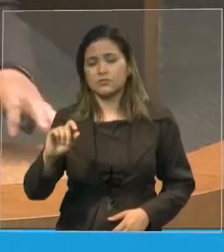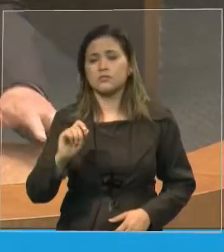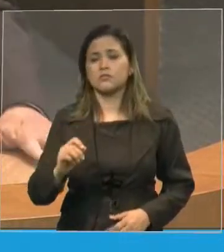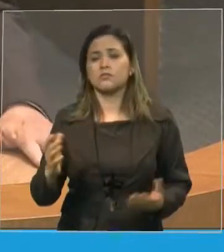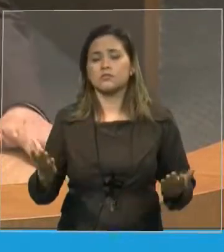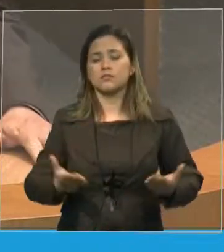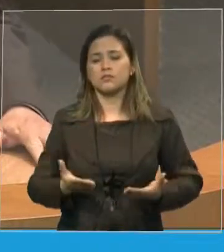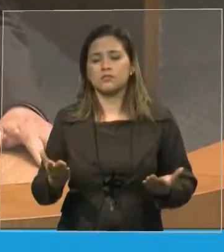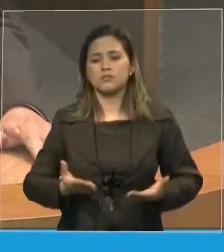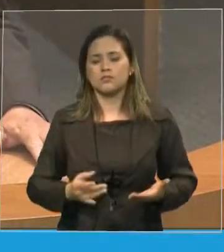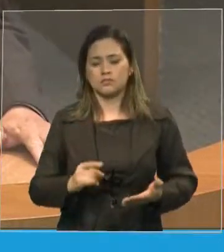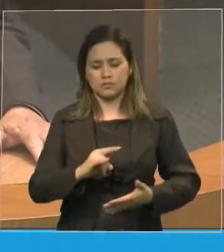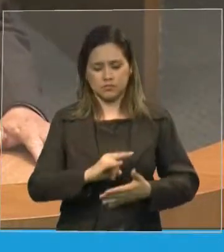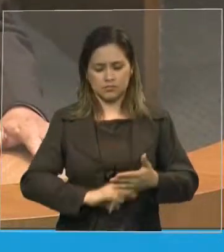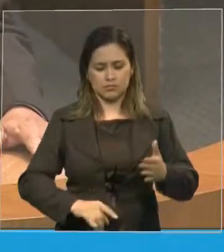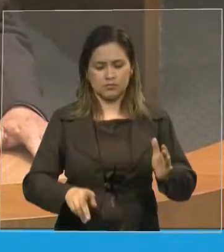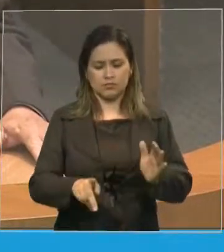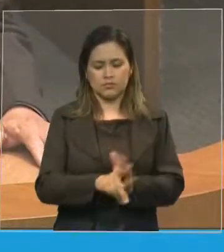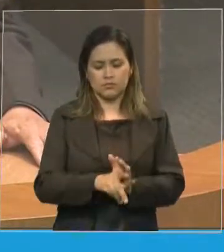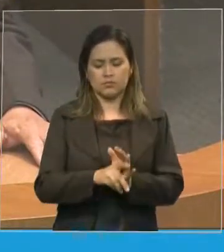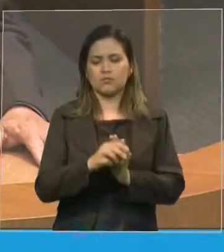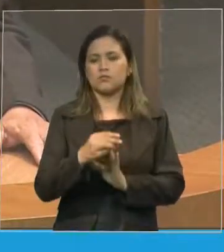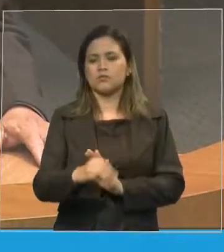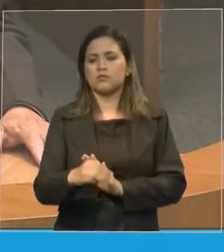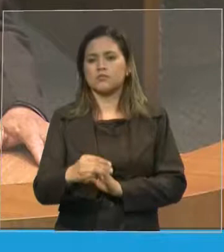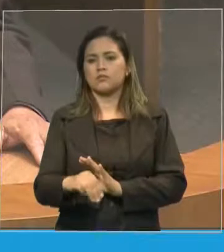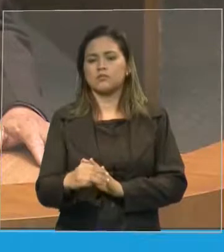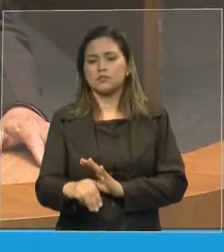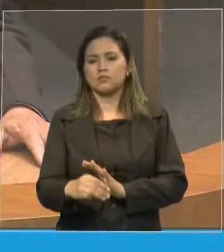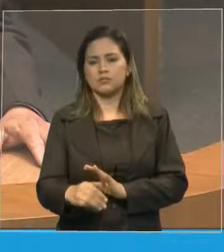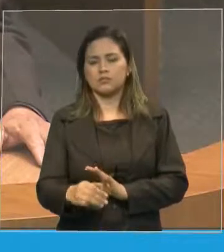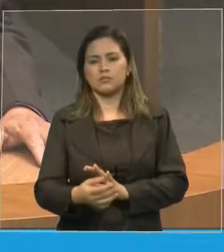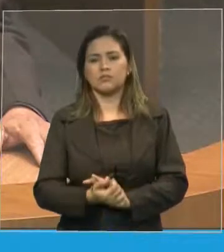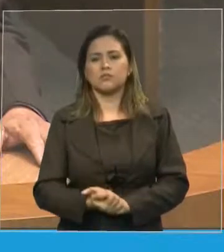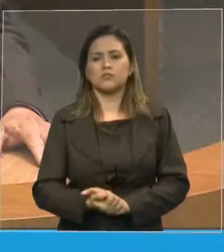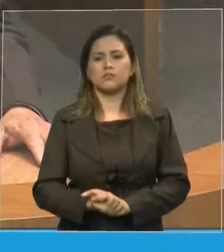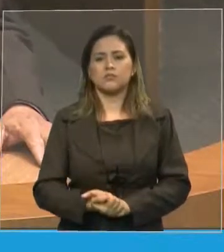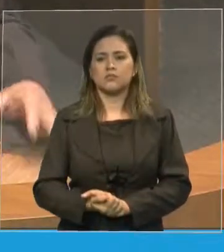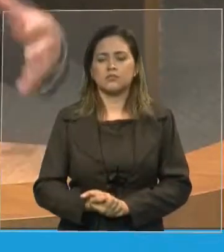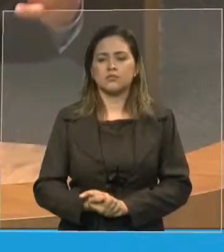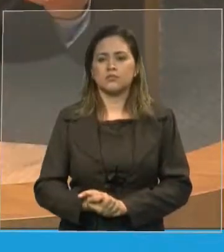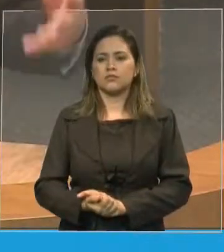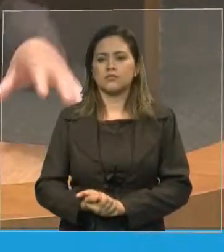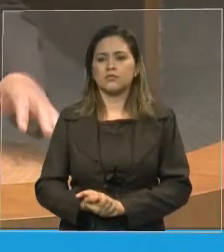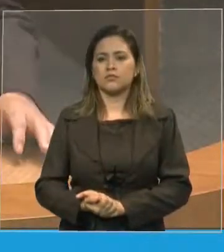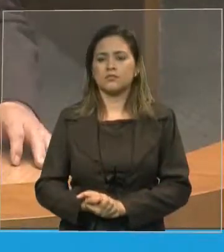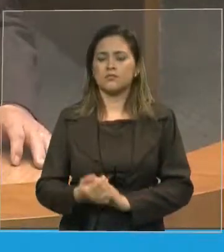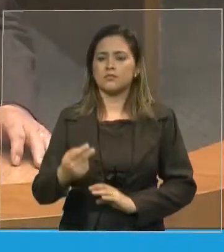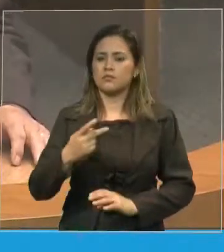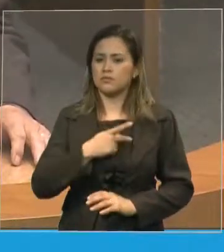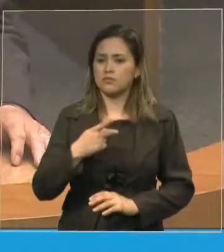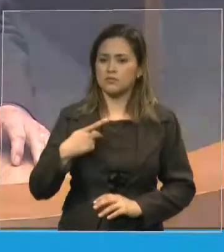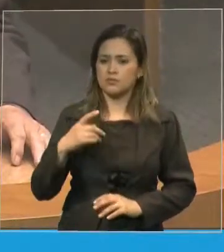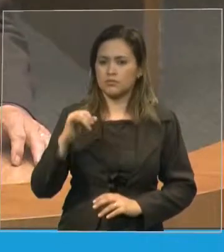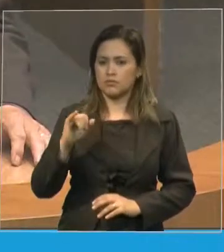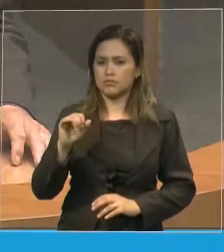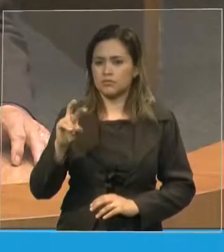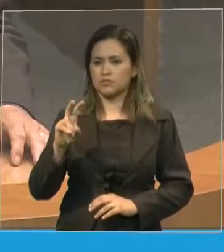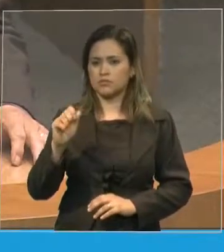e o pastor Samuel eu fico analisando